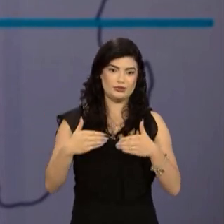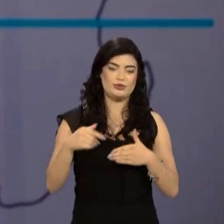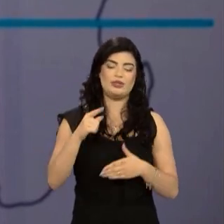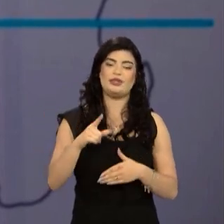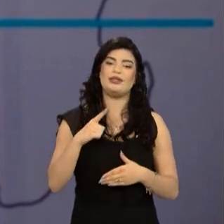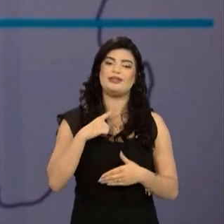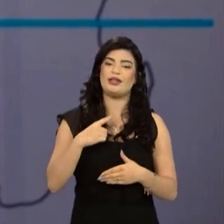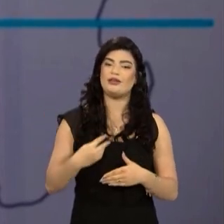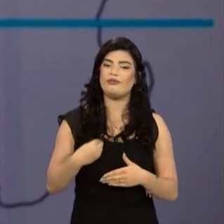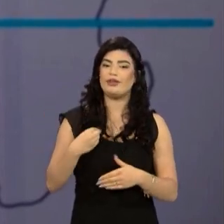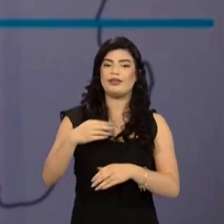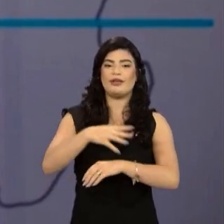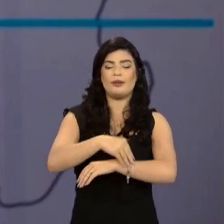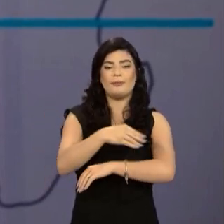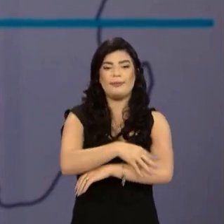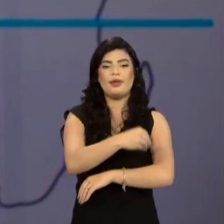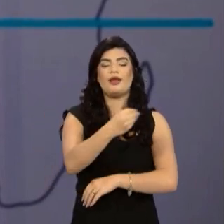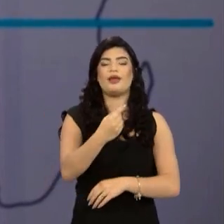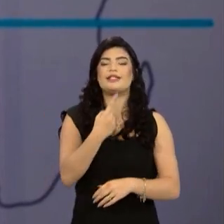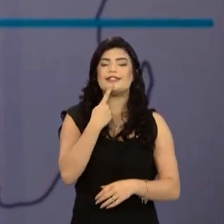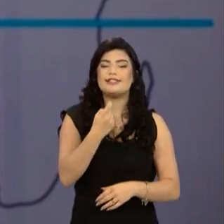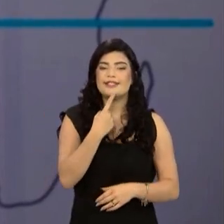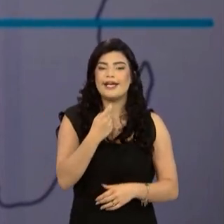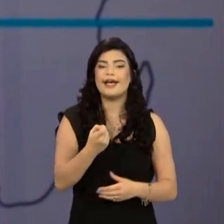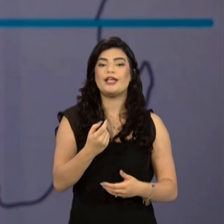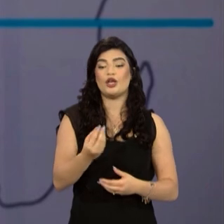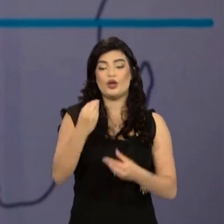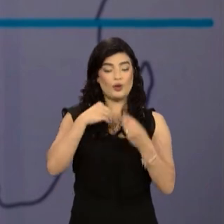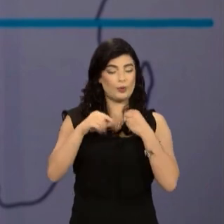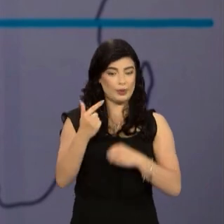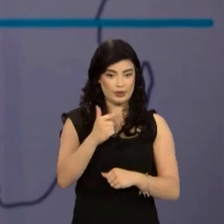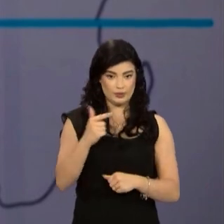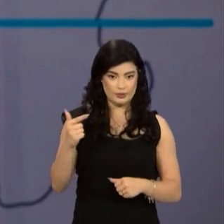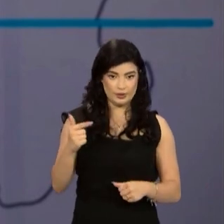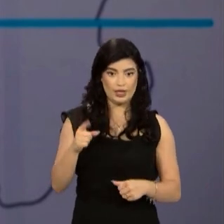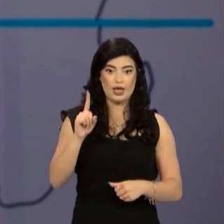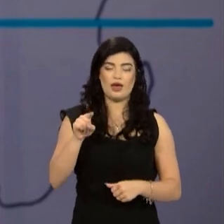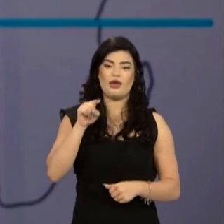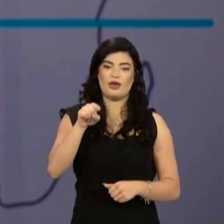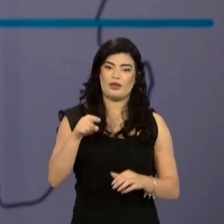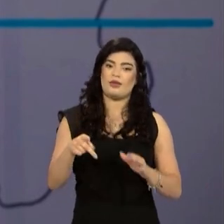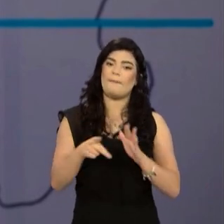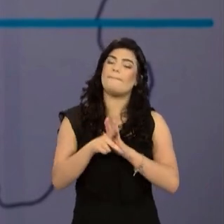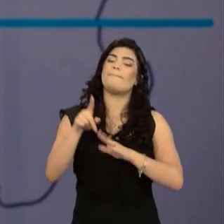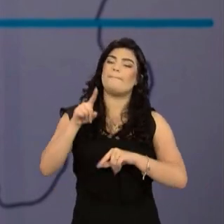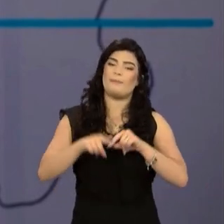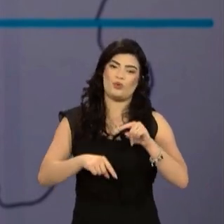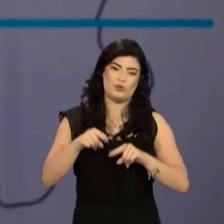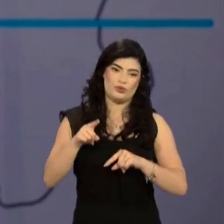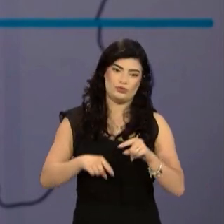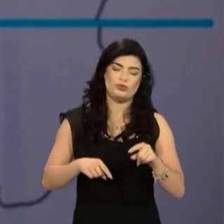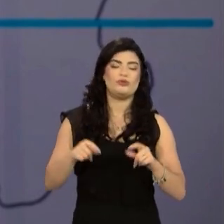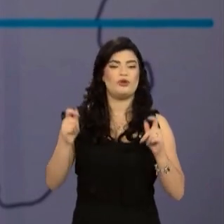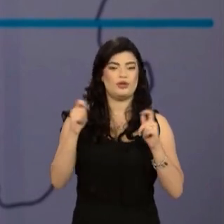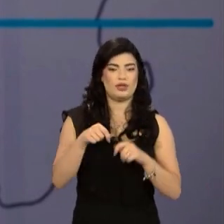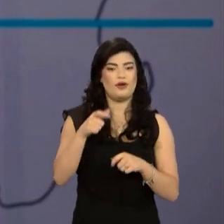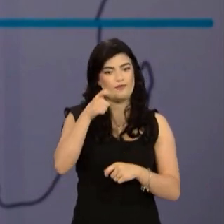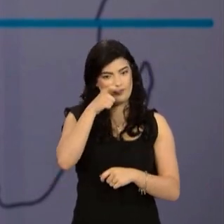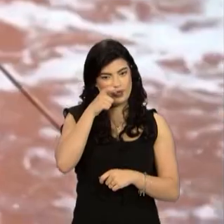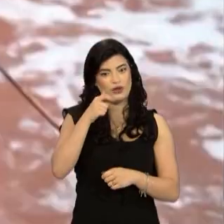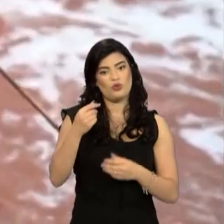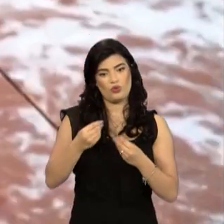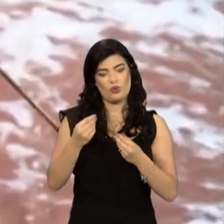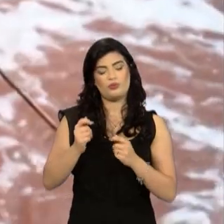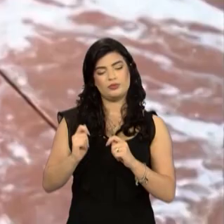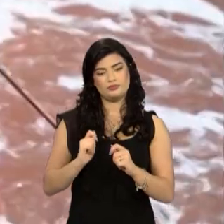são penas, o sangue e as vísceras não comestíveis. Esses são produtos, a gente denomina produtos e não resíduos.